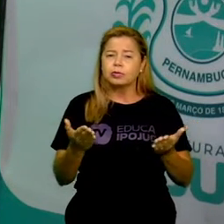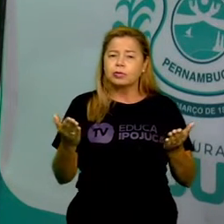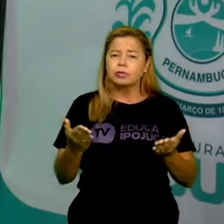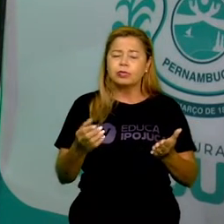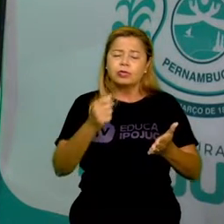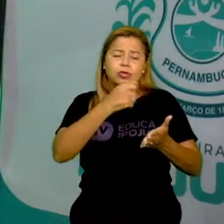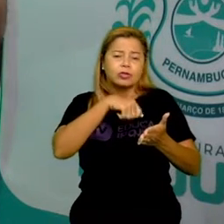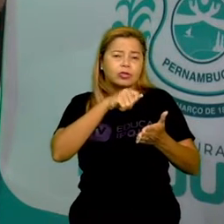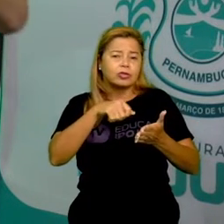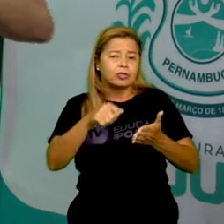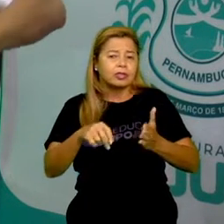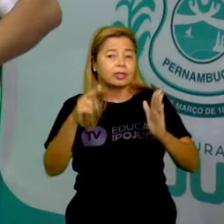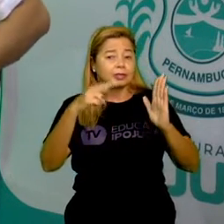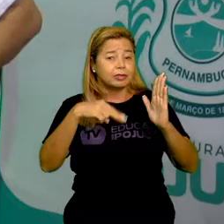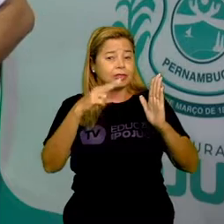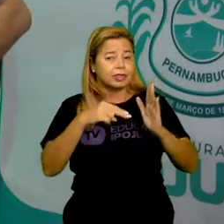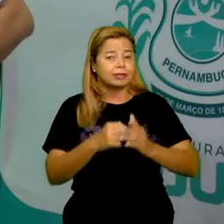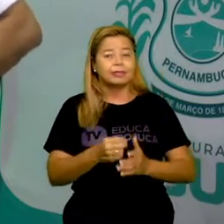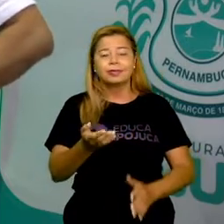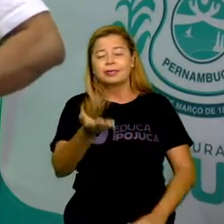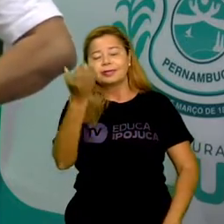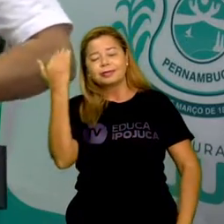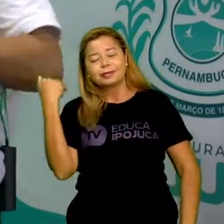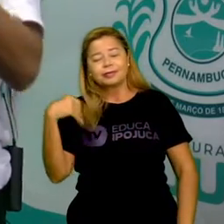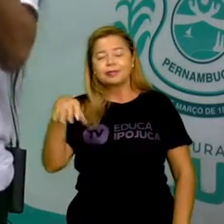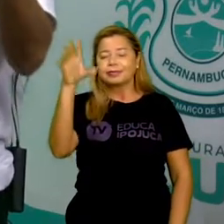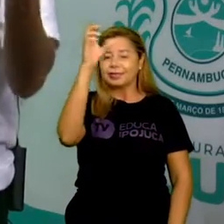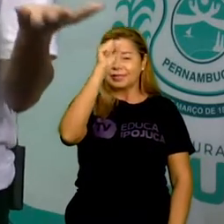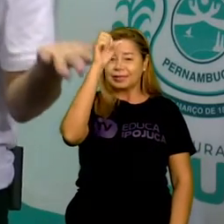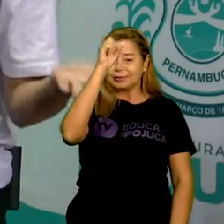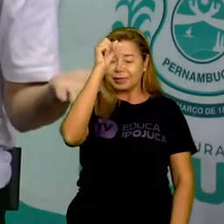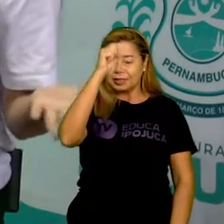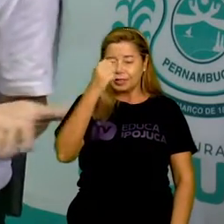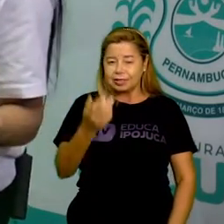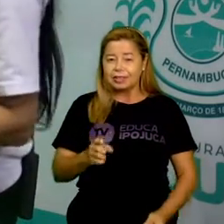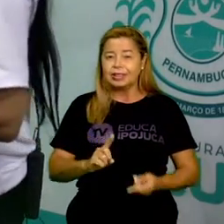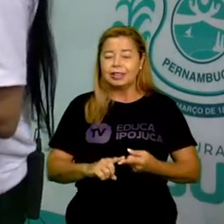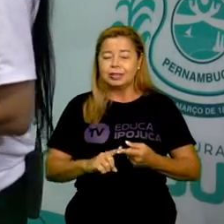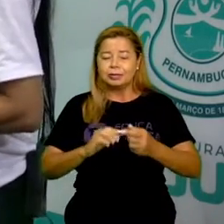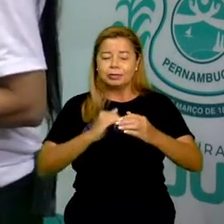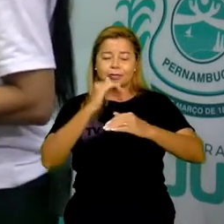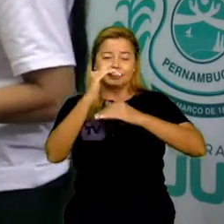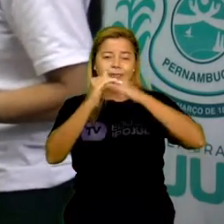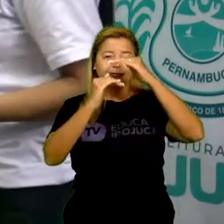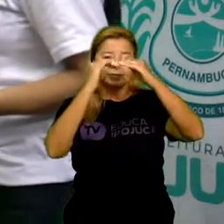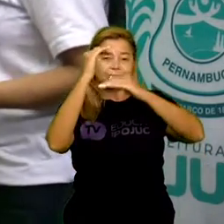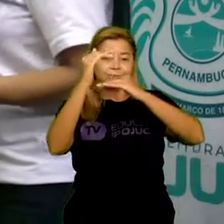será que sempre foi assim? Vamos aprender um pouco da nossa história e da evolução da nossa escrita?